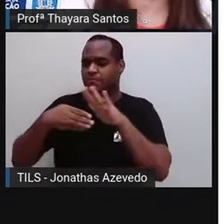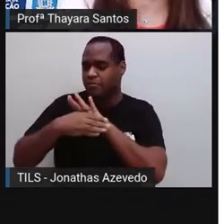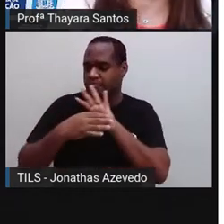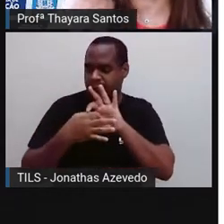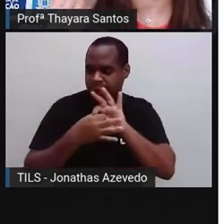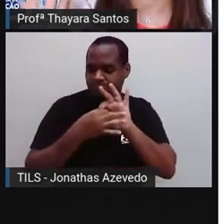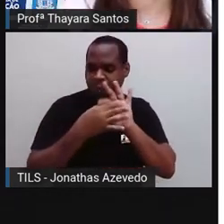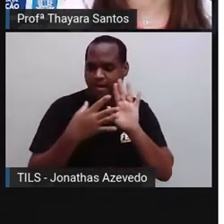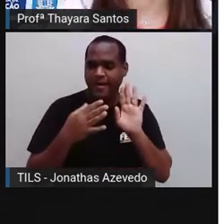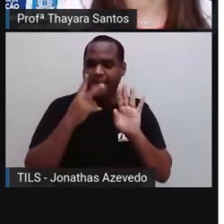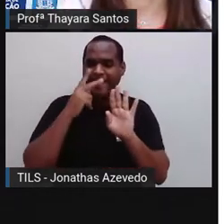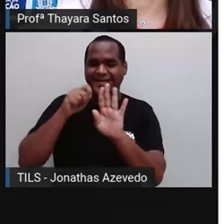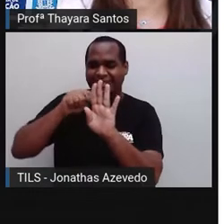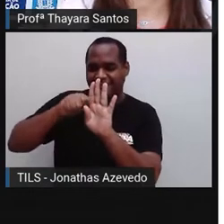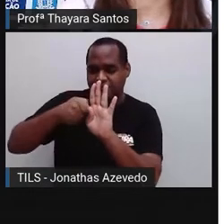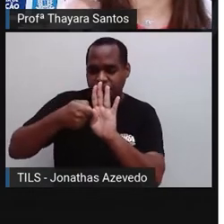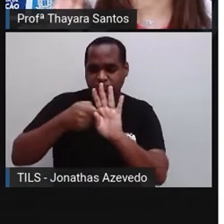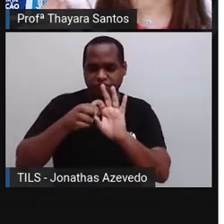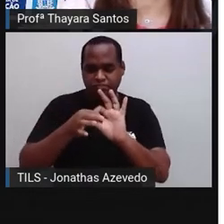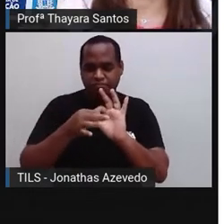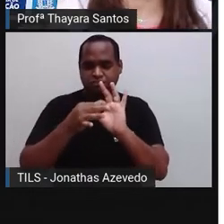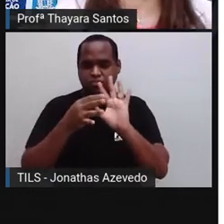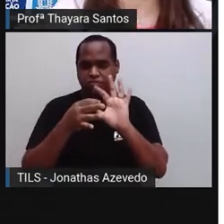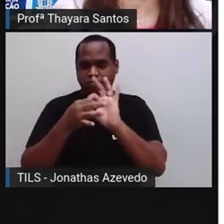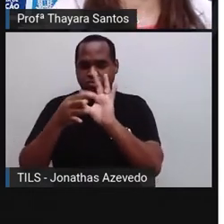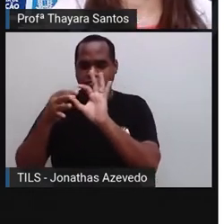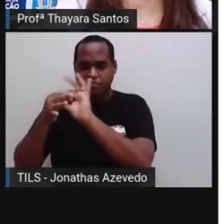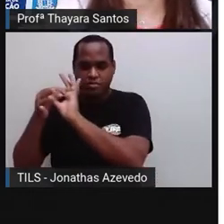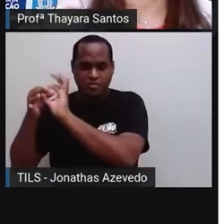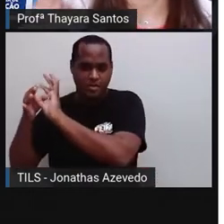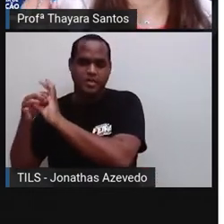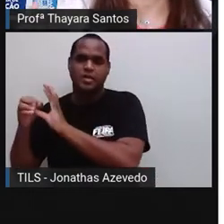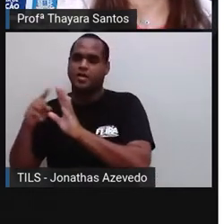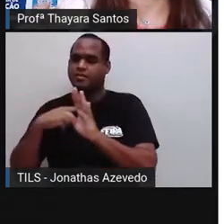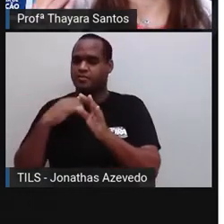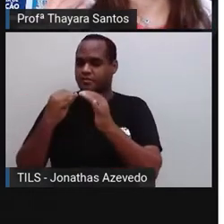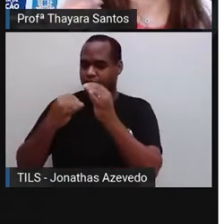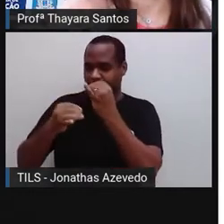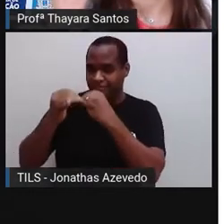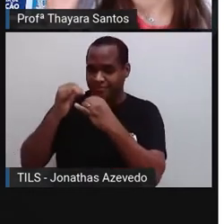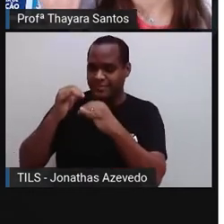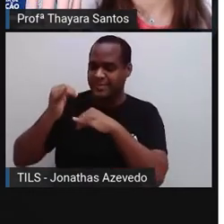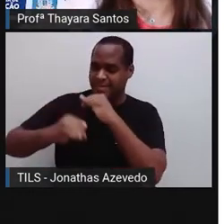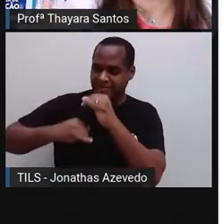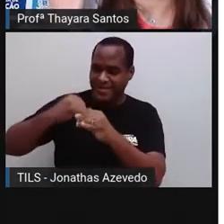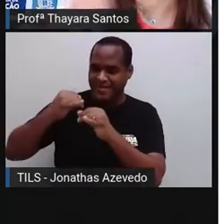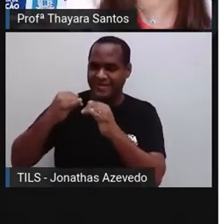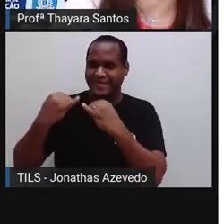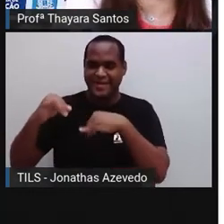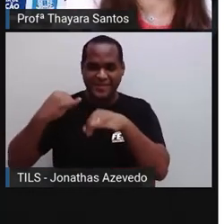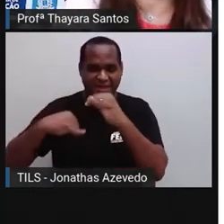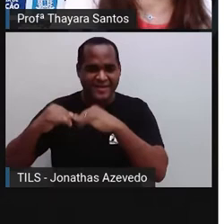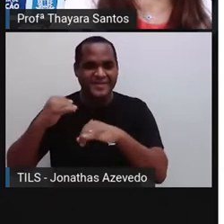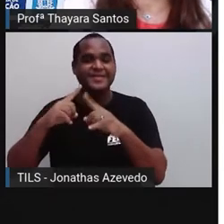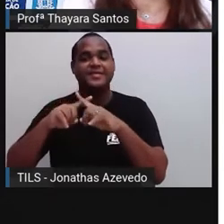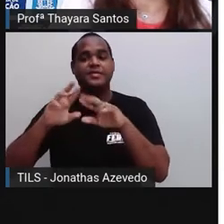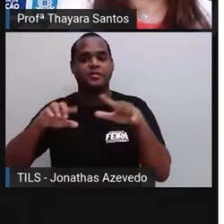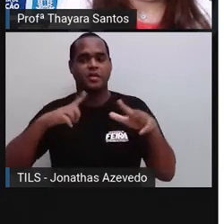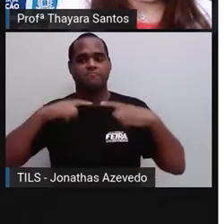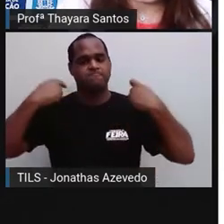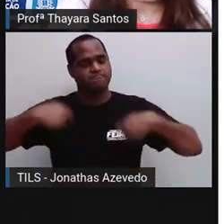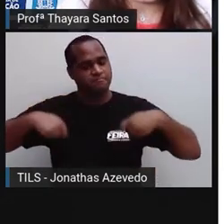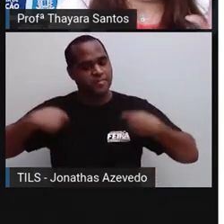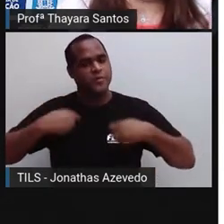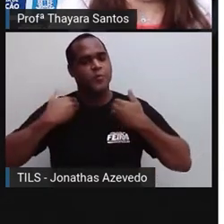Quando ele entra, é desencadeada uma série de reações químicas que vai fazer aquela função que o nosso corpo está precisando.